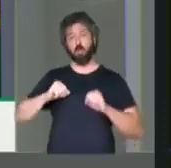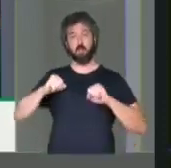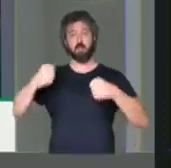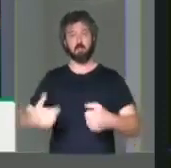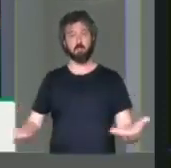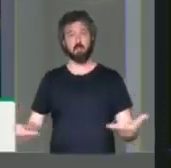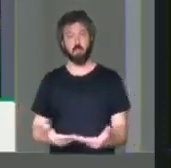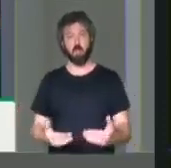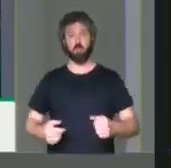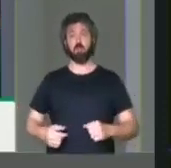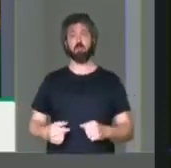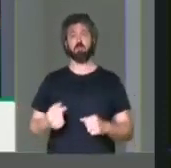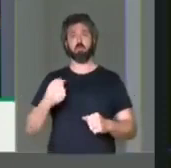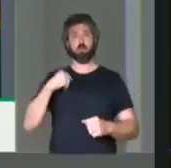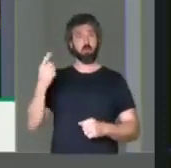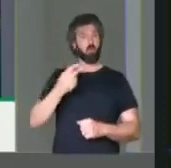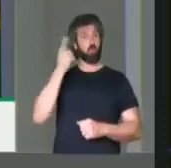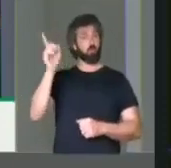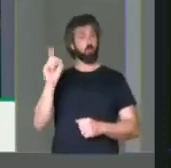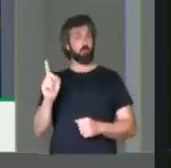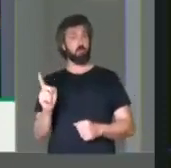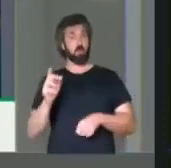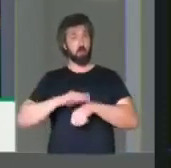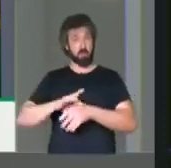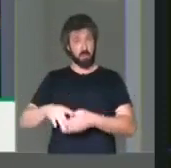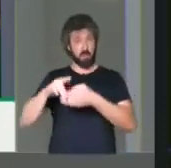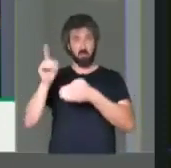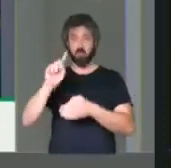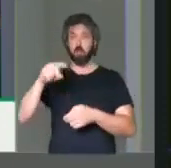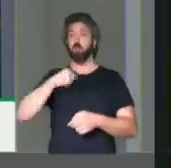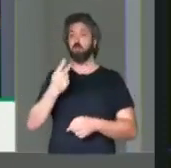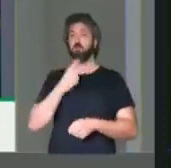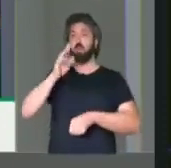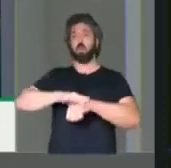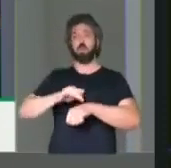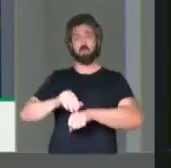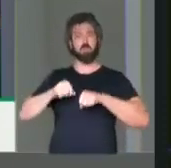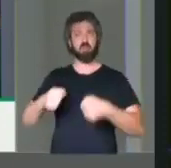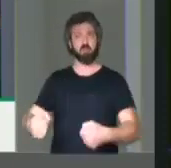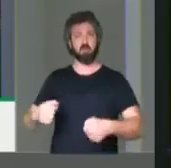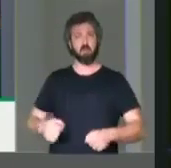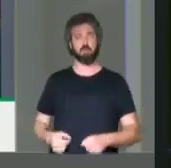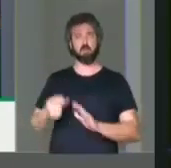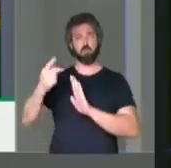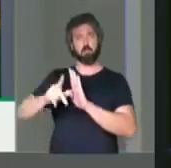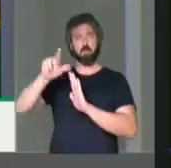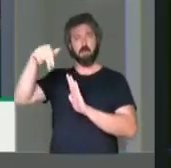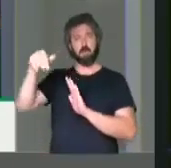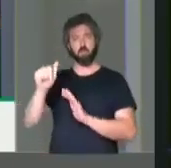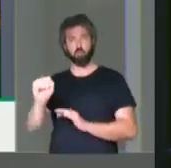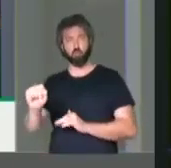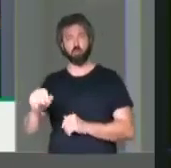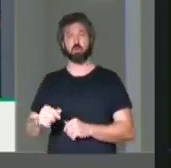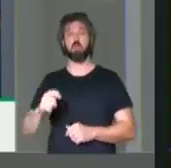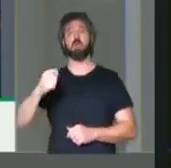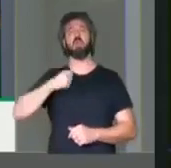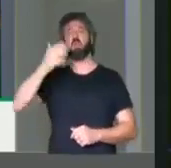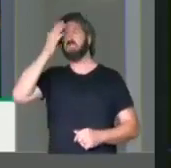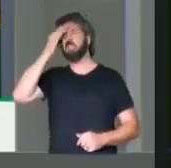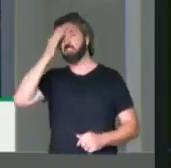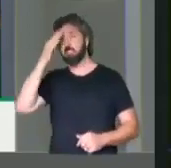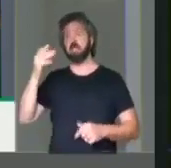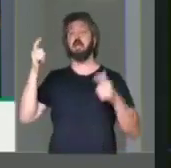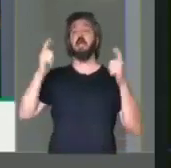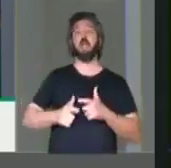defendendo, e aqui eu não estou falando no tempo de líder, eu estou falando no tempo de defesa desse PLN. Eu sei